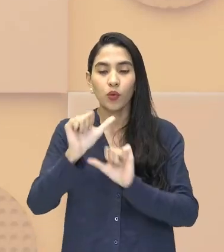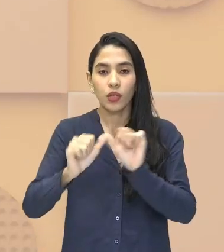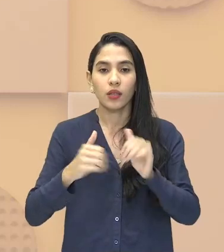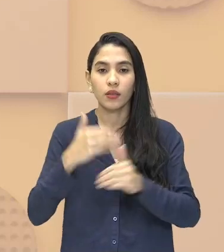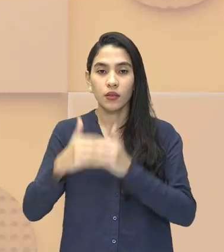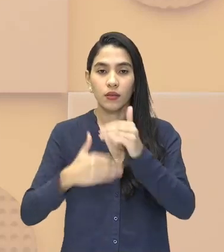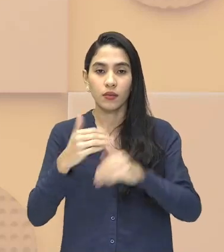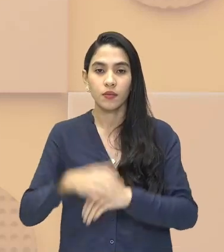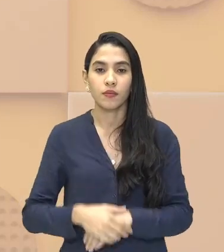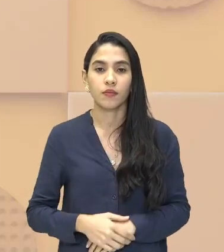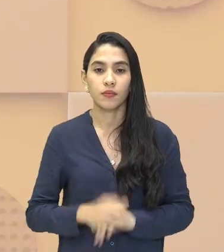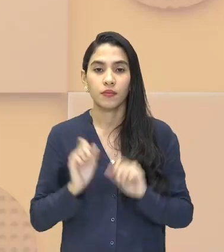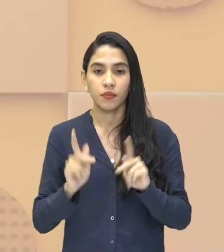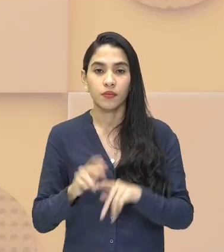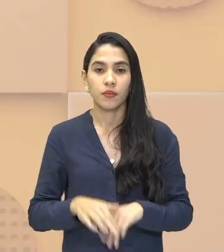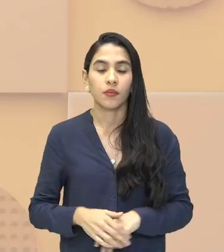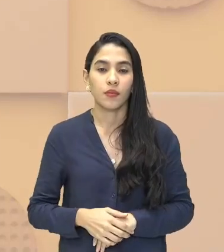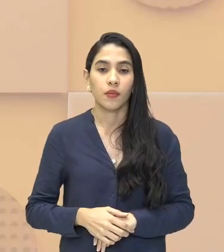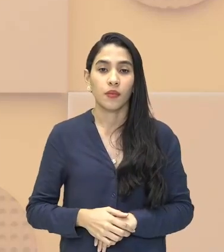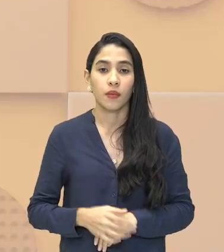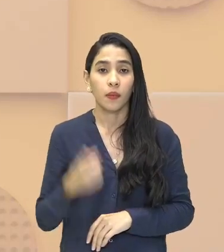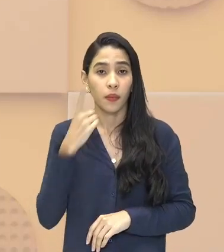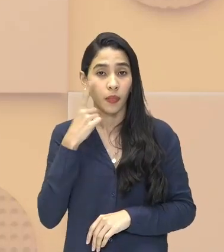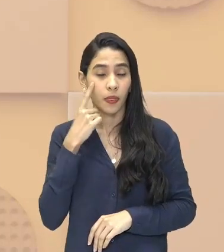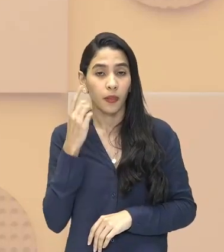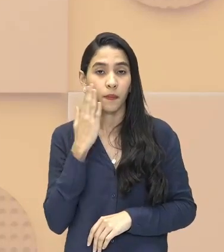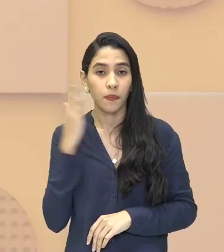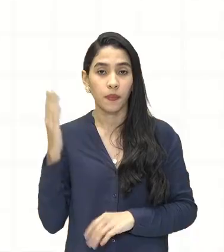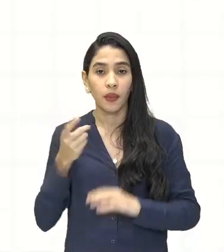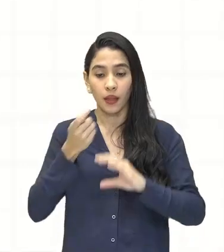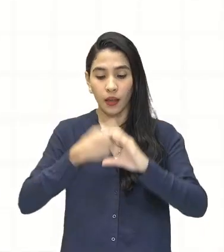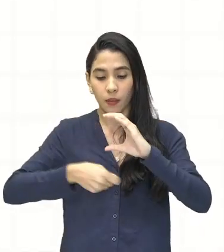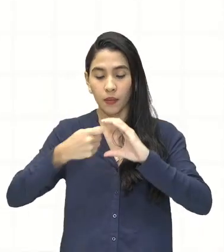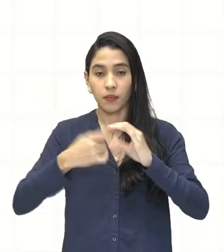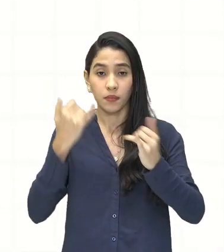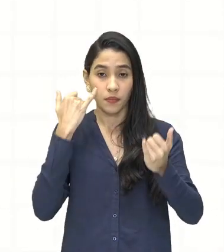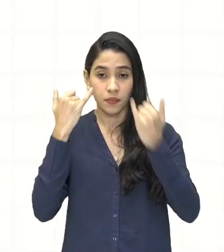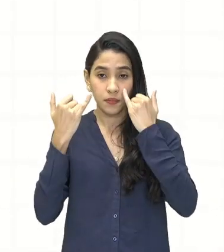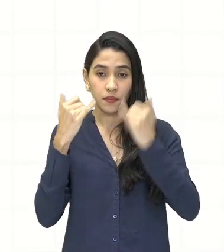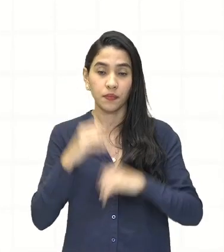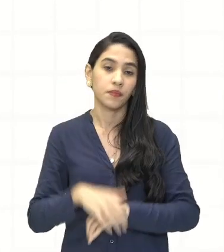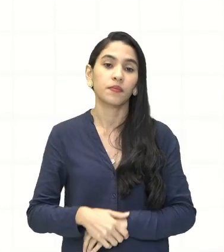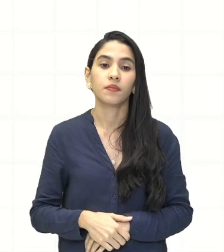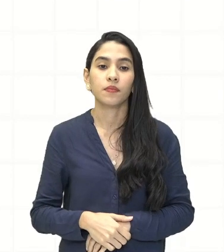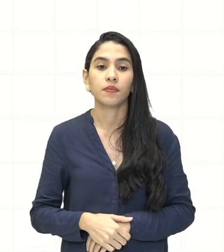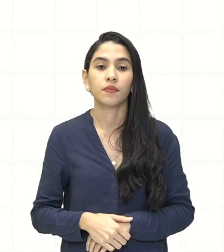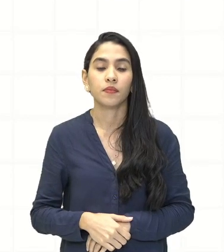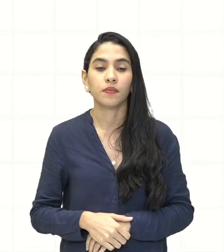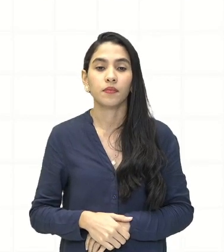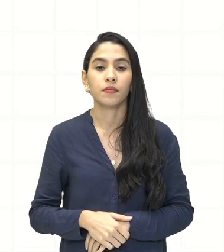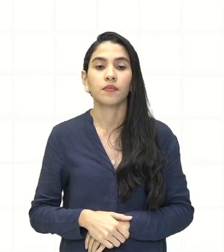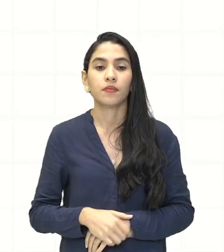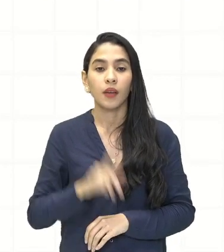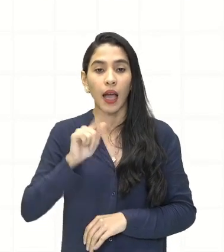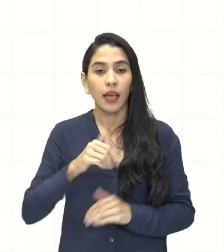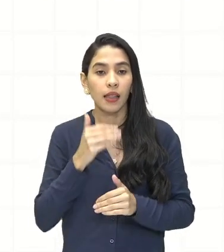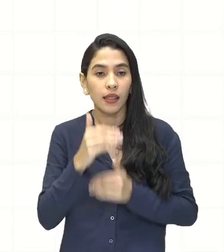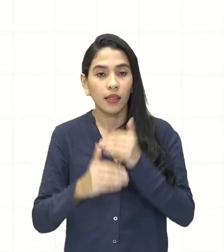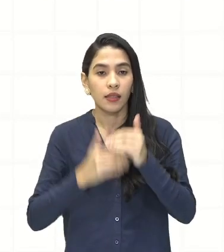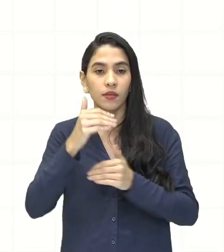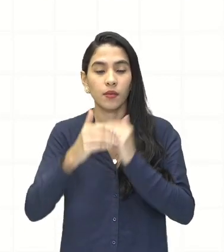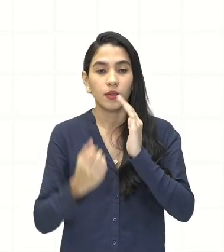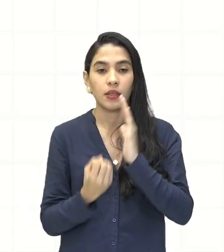tempo. Certo? Vamos agora observar o capitalismo informacional. Fruto do desenvolvimento